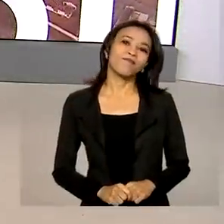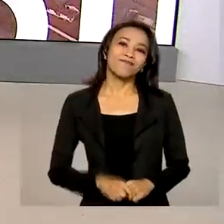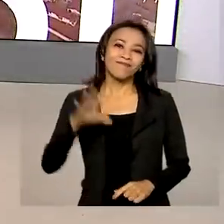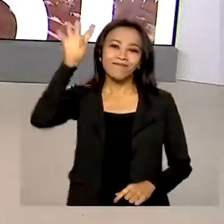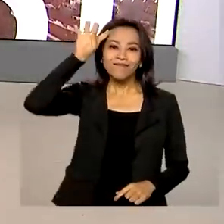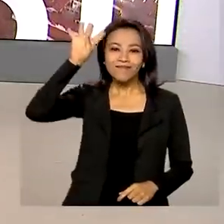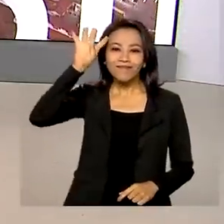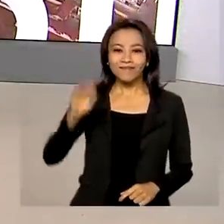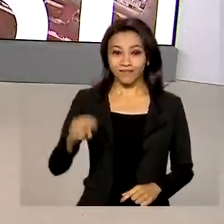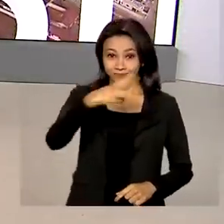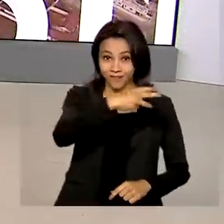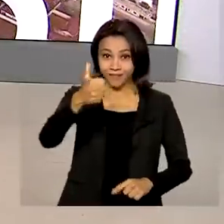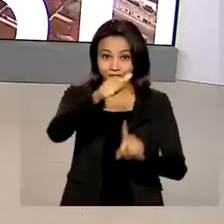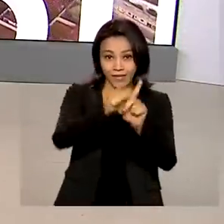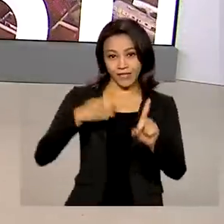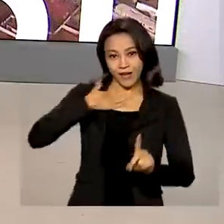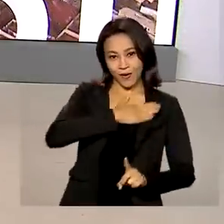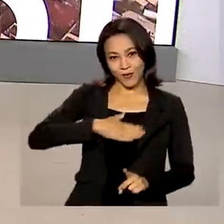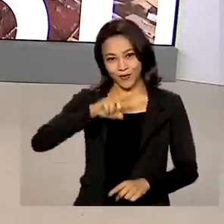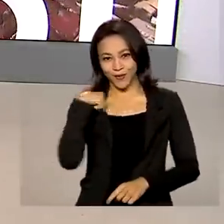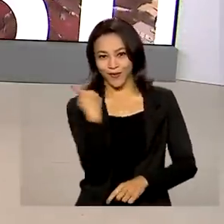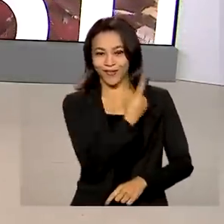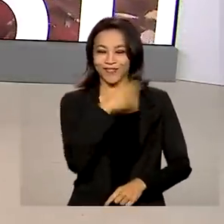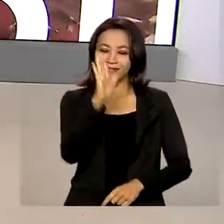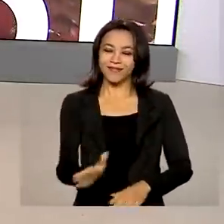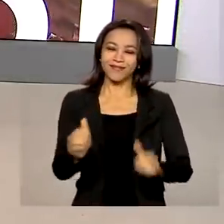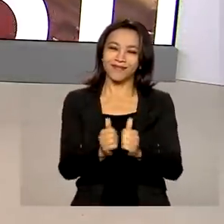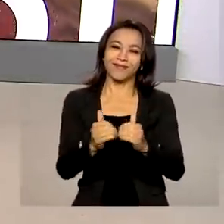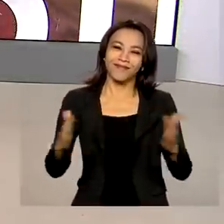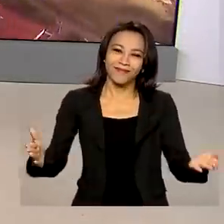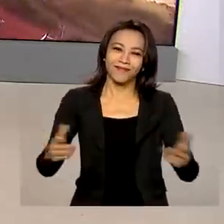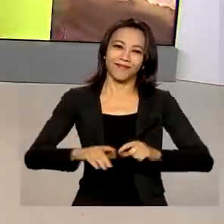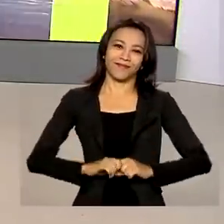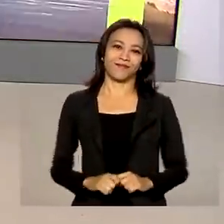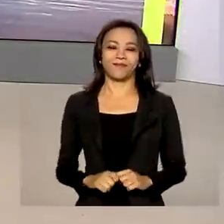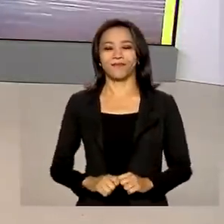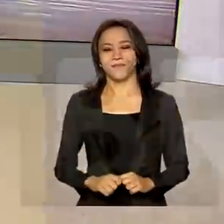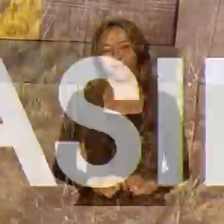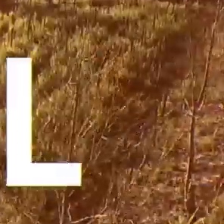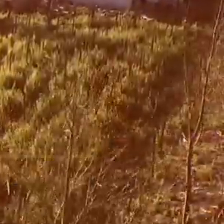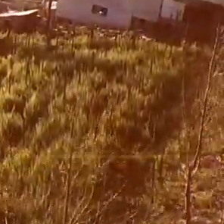Quarta-feira, 31 de agosto, o Brasil em Dia já está no ar.